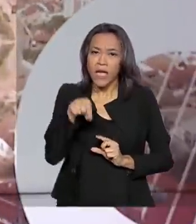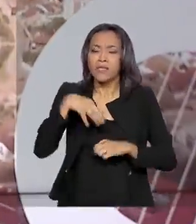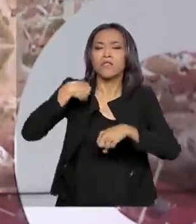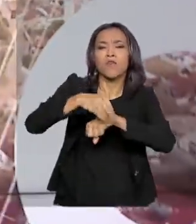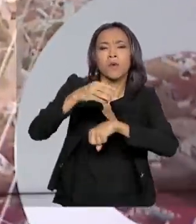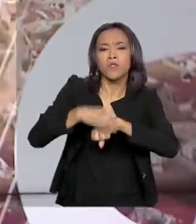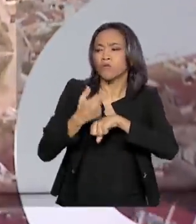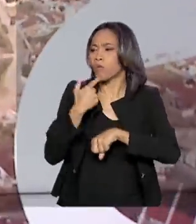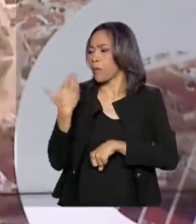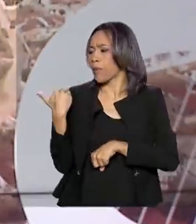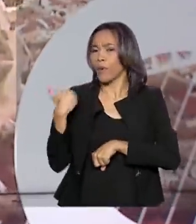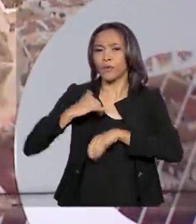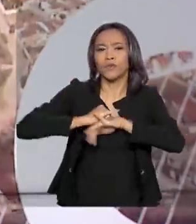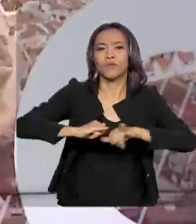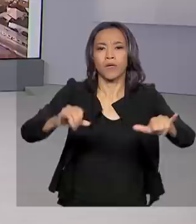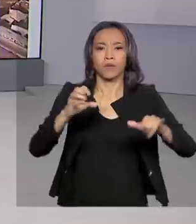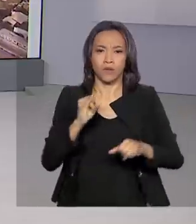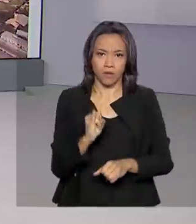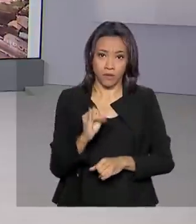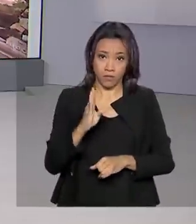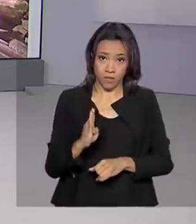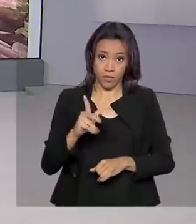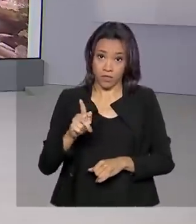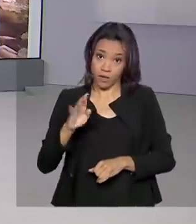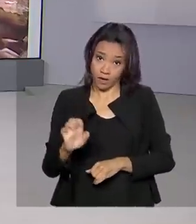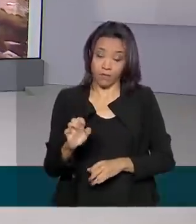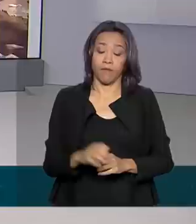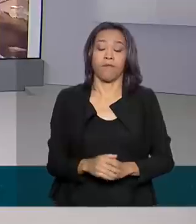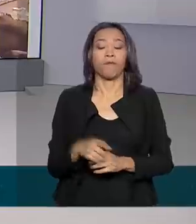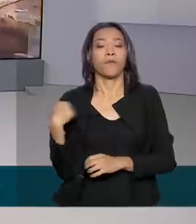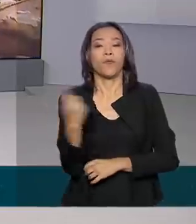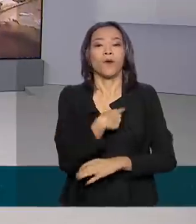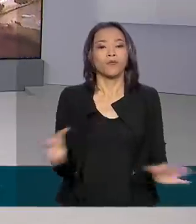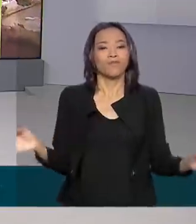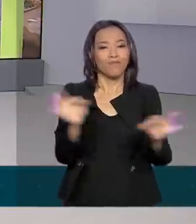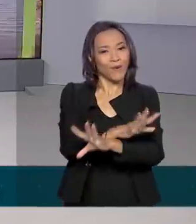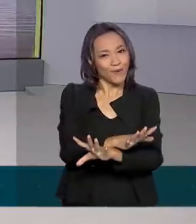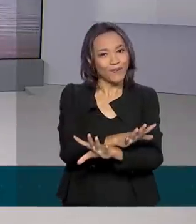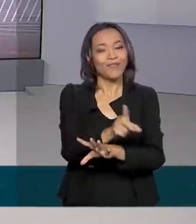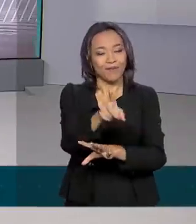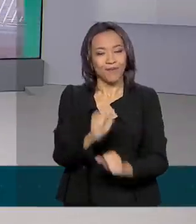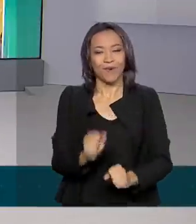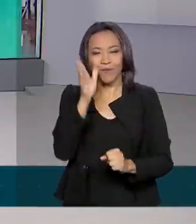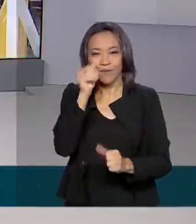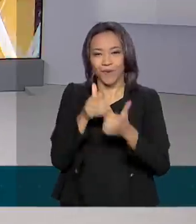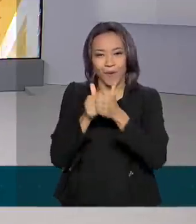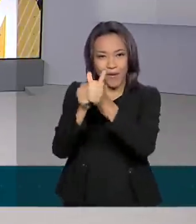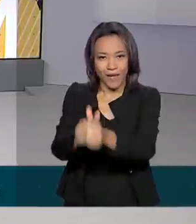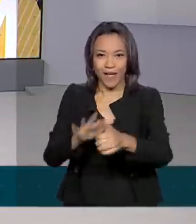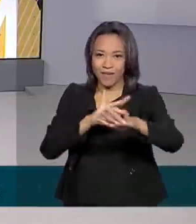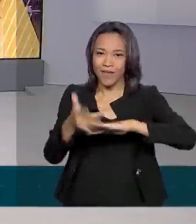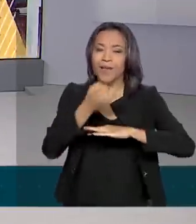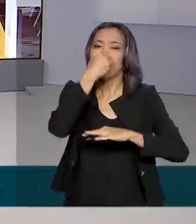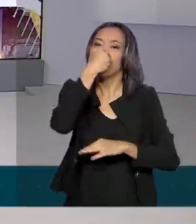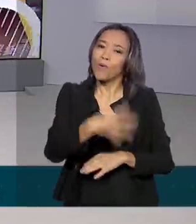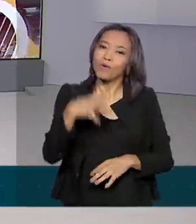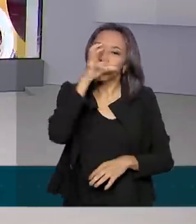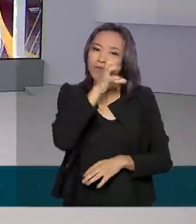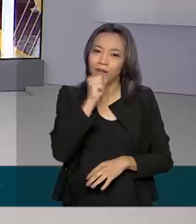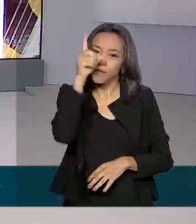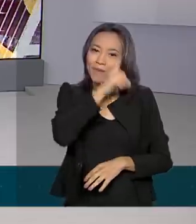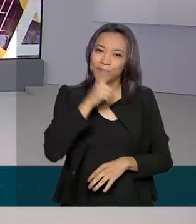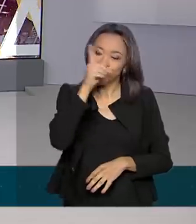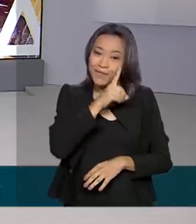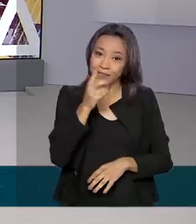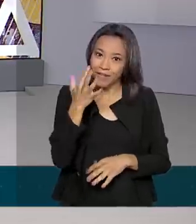divulgados agora há pouco pelo IBGE. Nós ficamos por aqui, você pode nos acompanhar também pelas redes sociais. Bom fim de semana para você